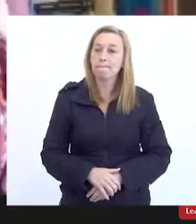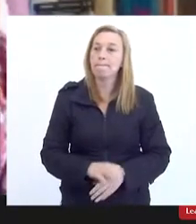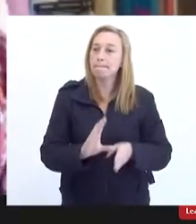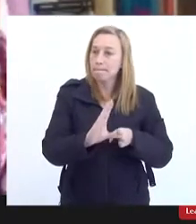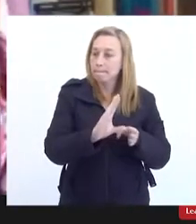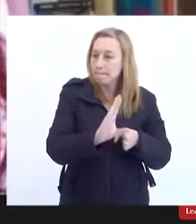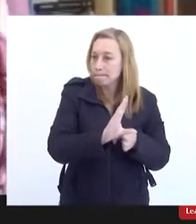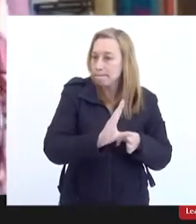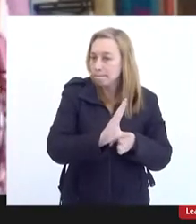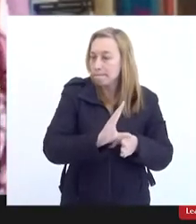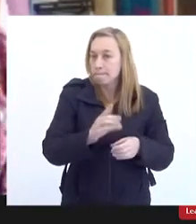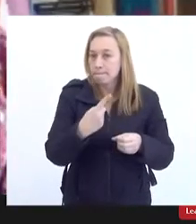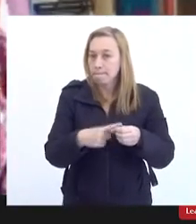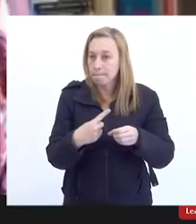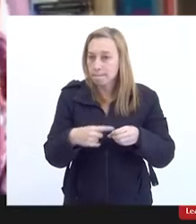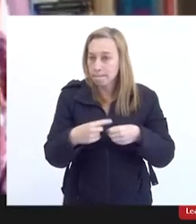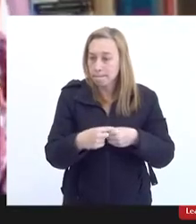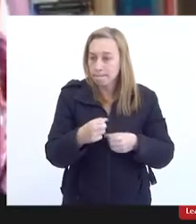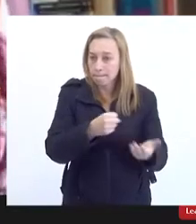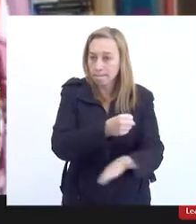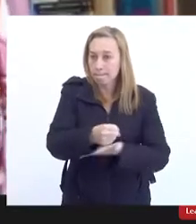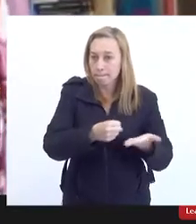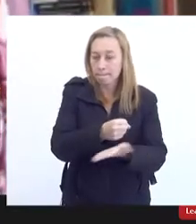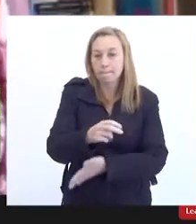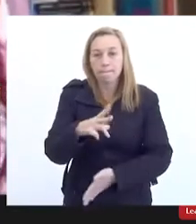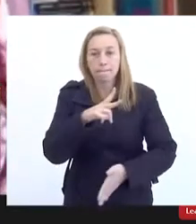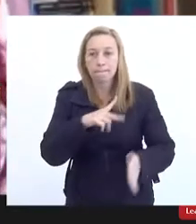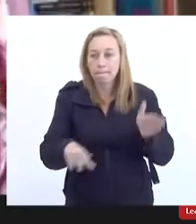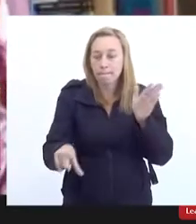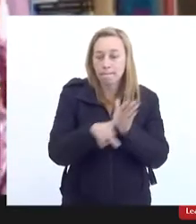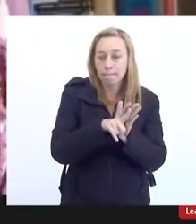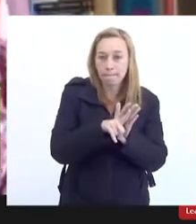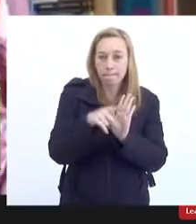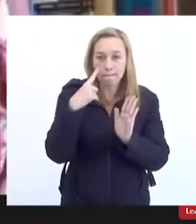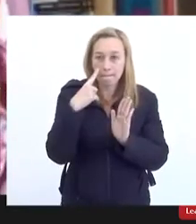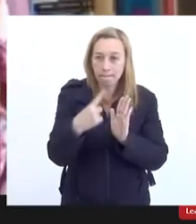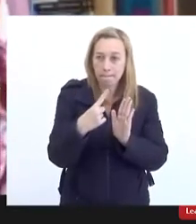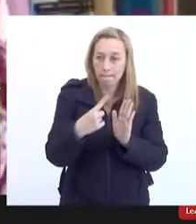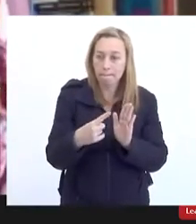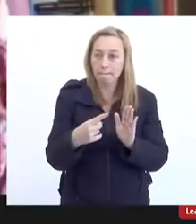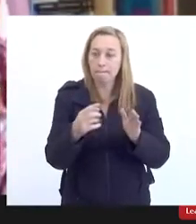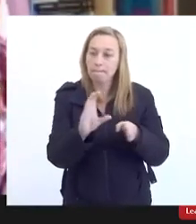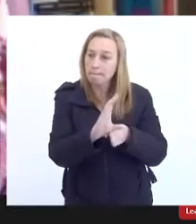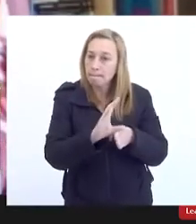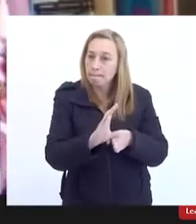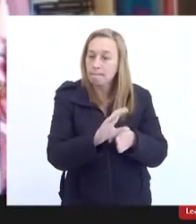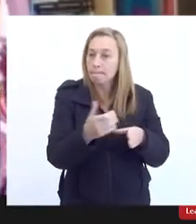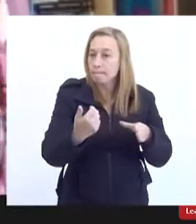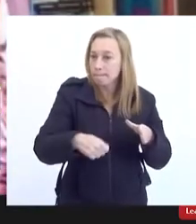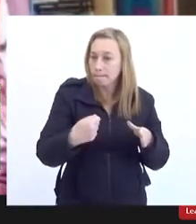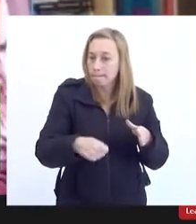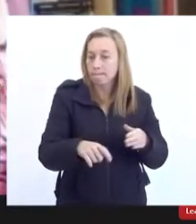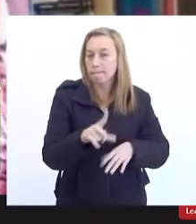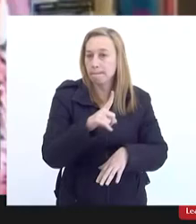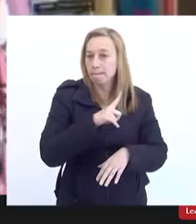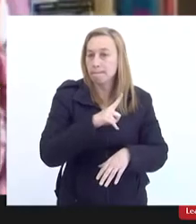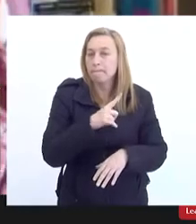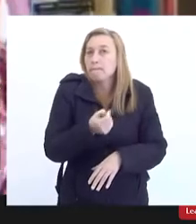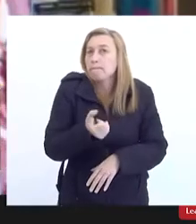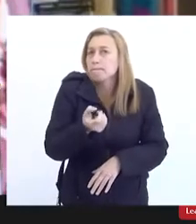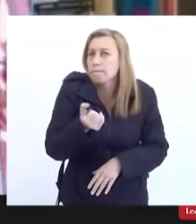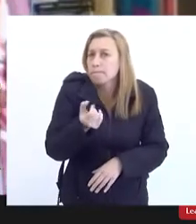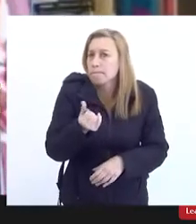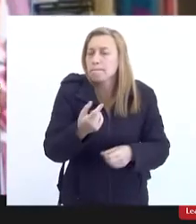Municipal de Saneamento Básico. A própria legislação prevê a existência desses conselhos, embora sejam raros os